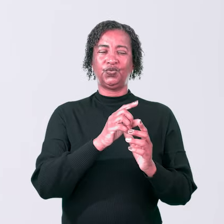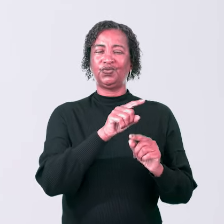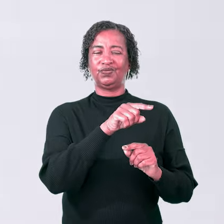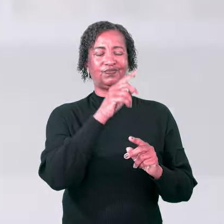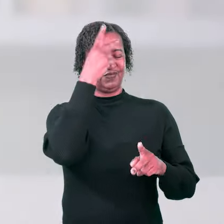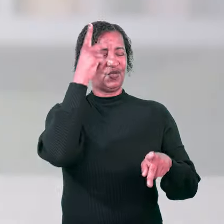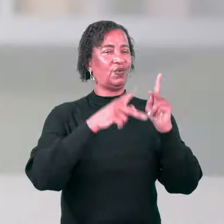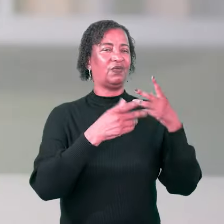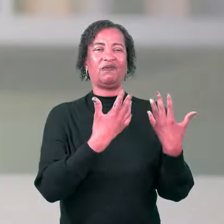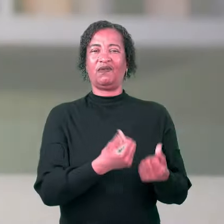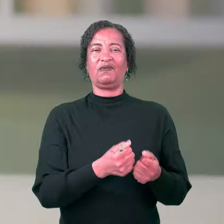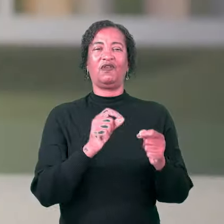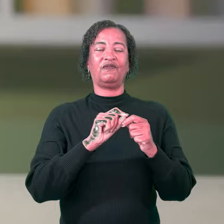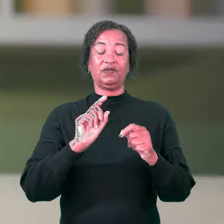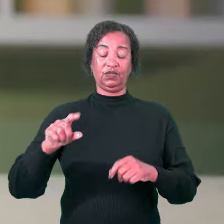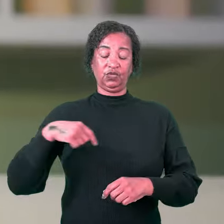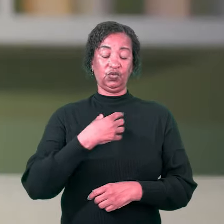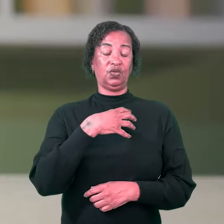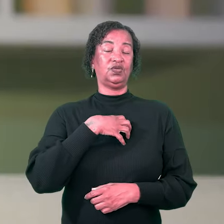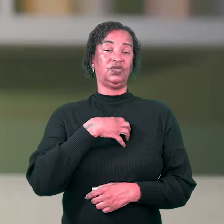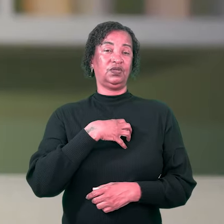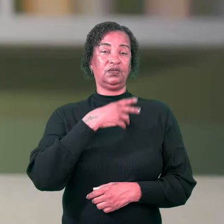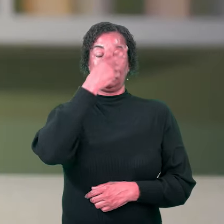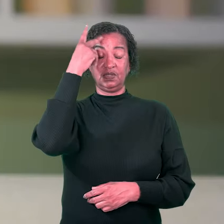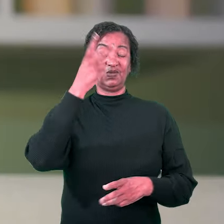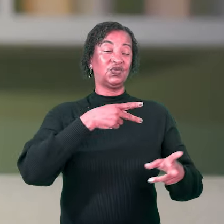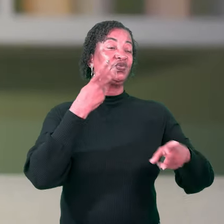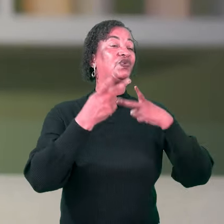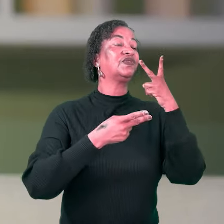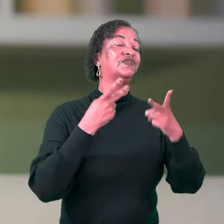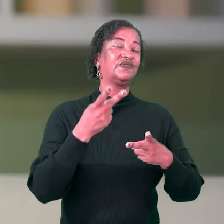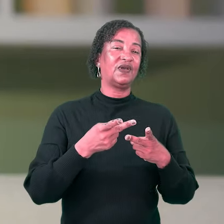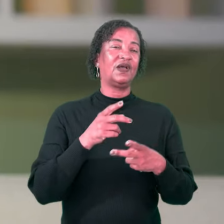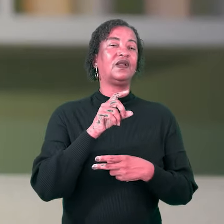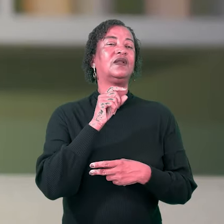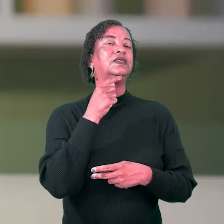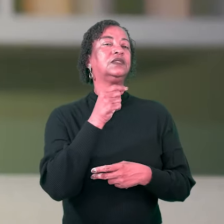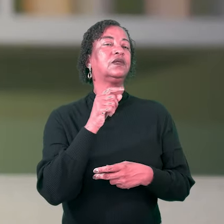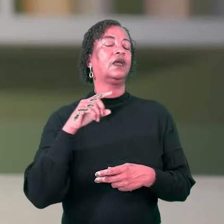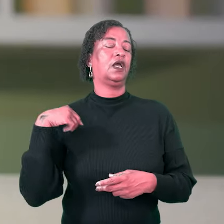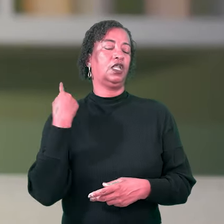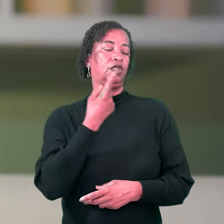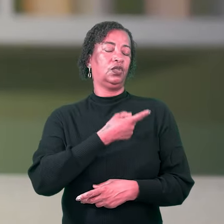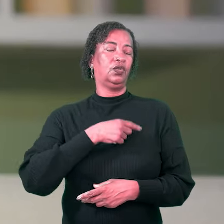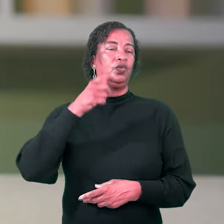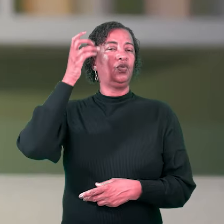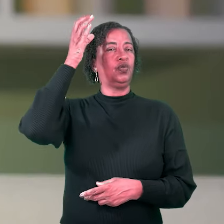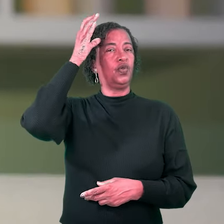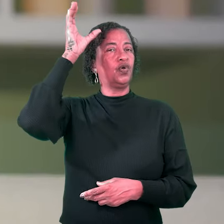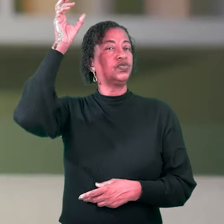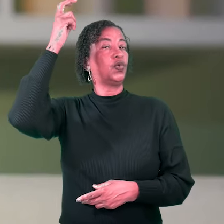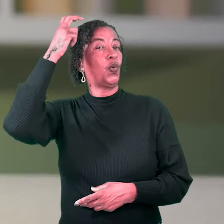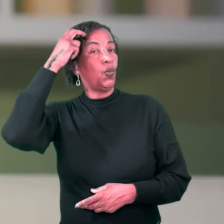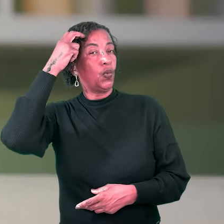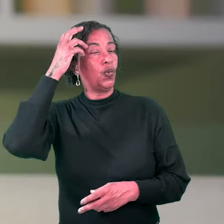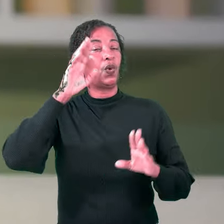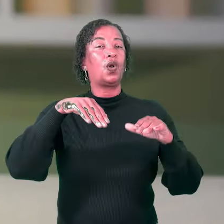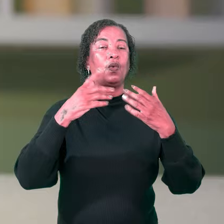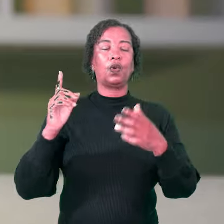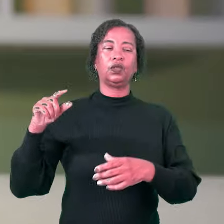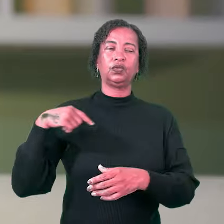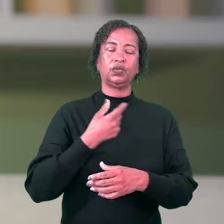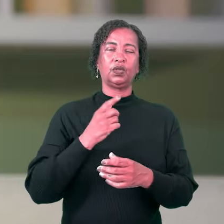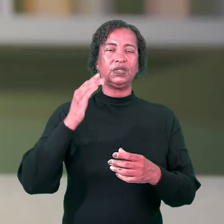Fazemos do nosso jeito. As pessoas dizem. E elas chamam isso de nossa cultura. Quando você entende o